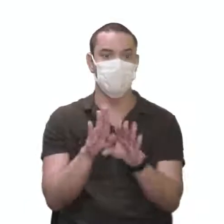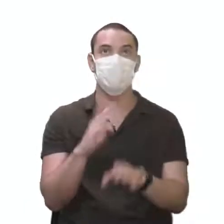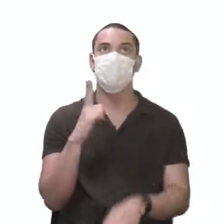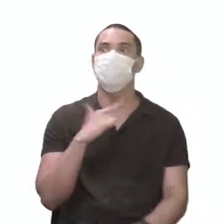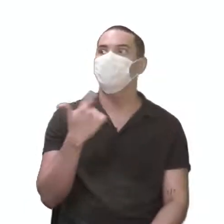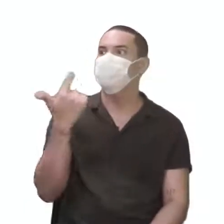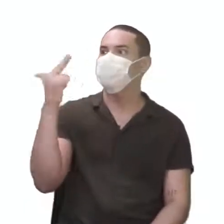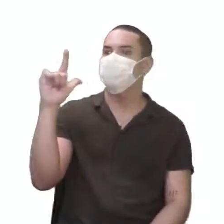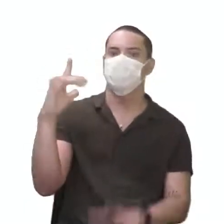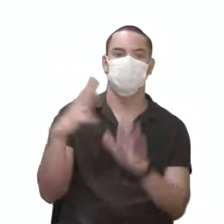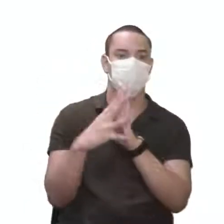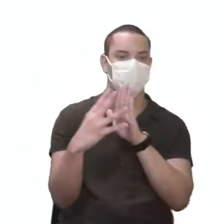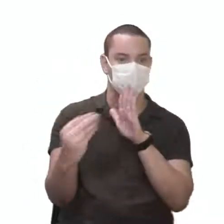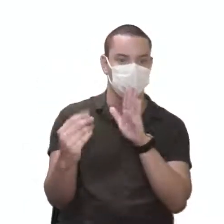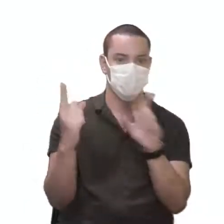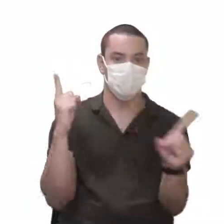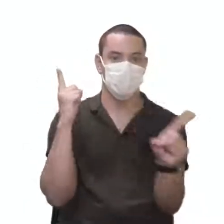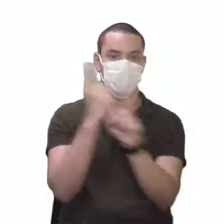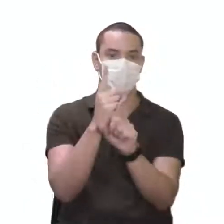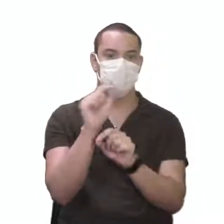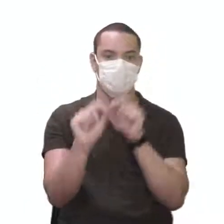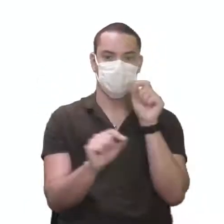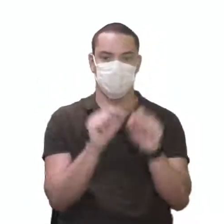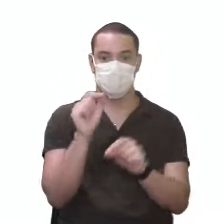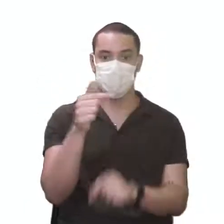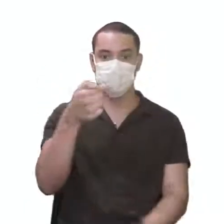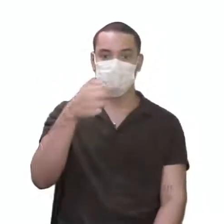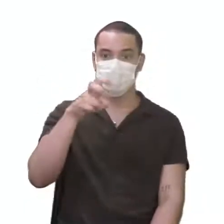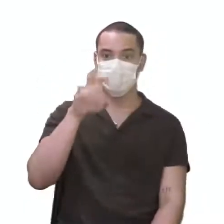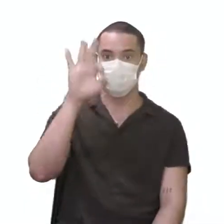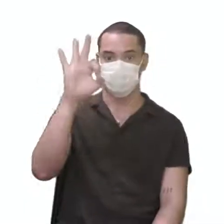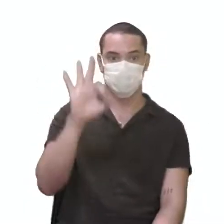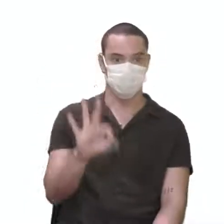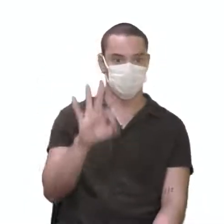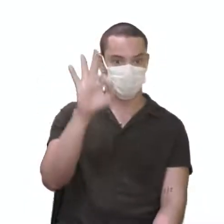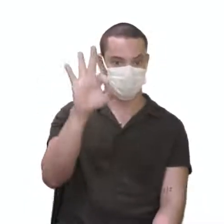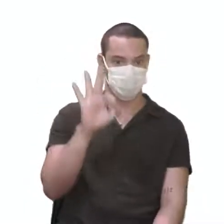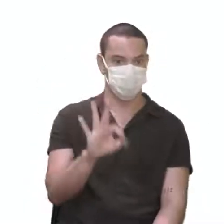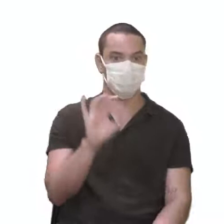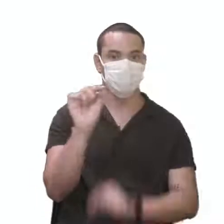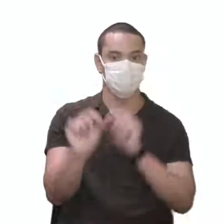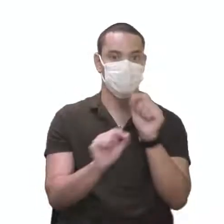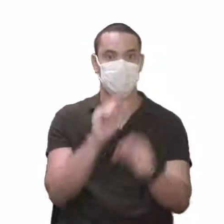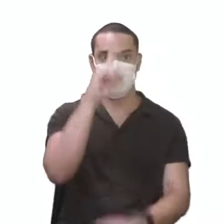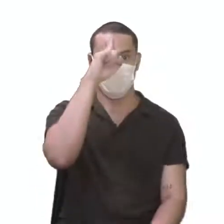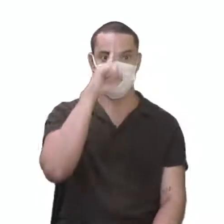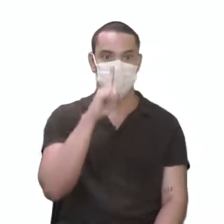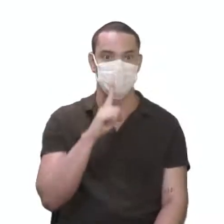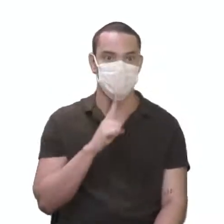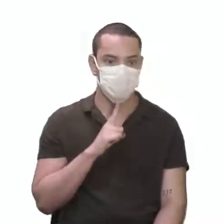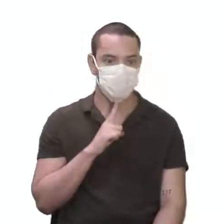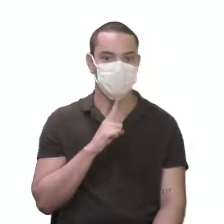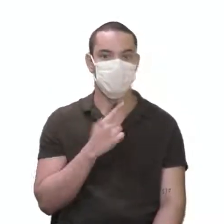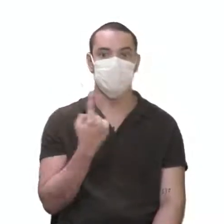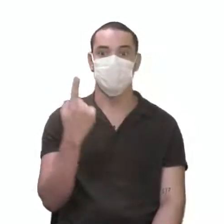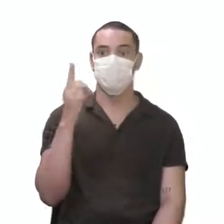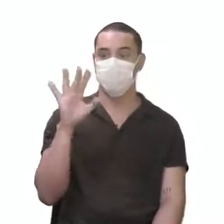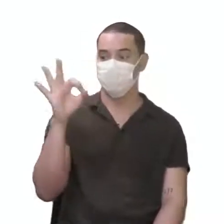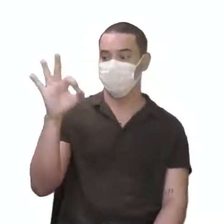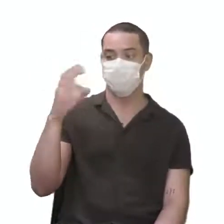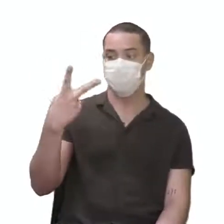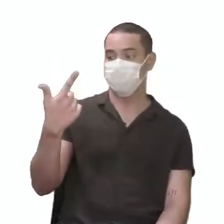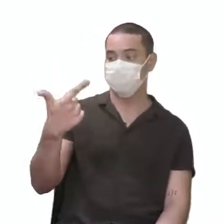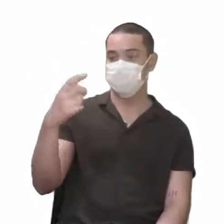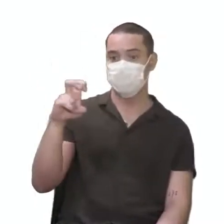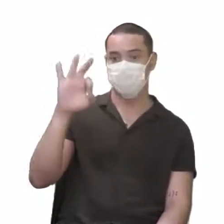outro padrão. Ele encontrou 75% de sementes amarelas e apenas 25